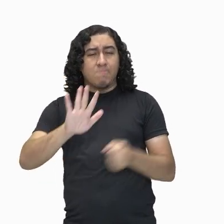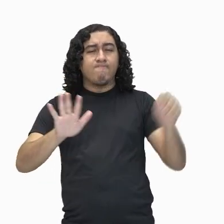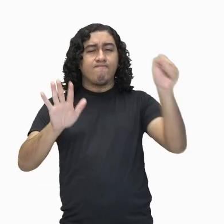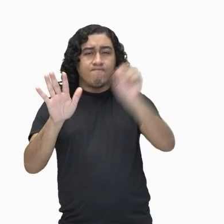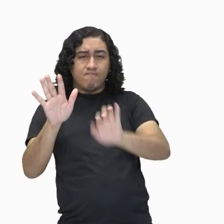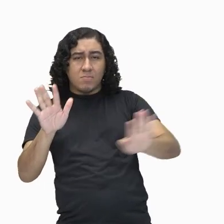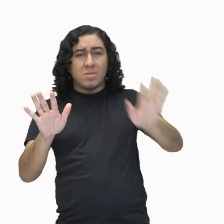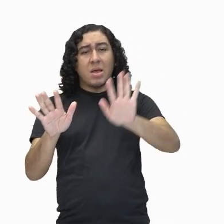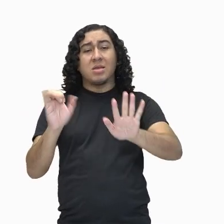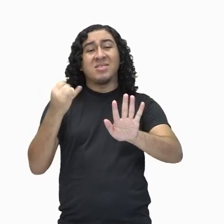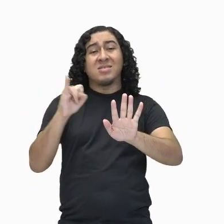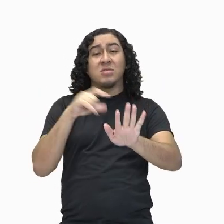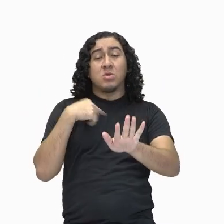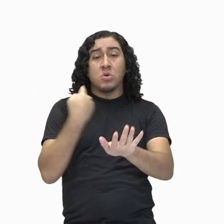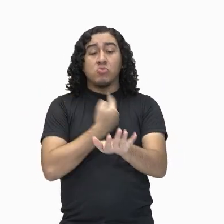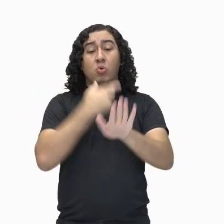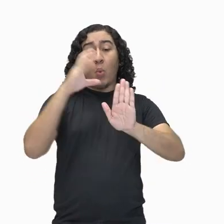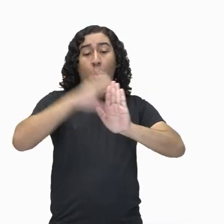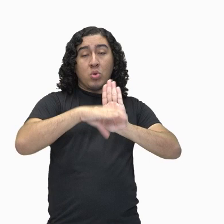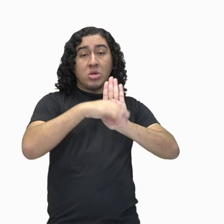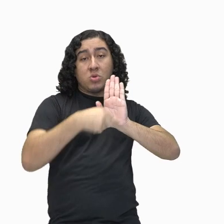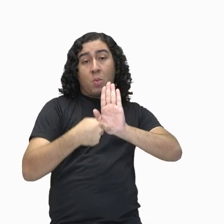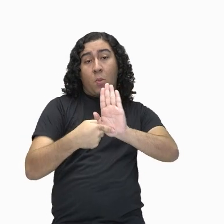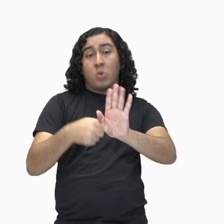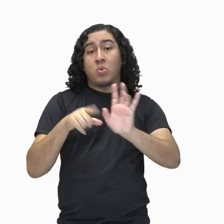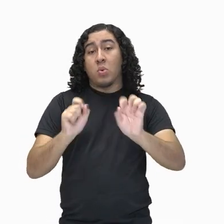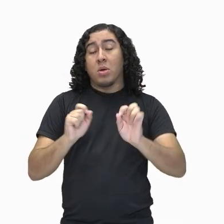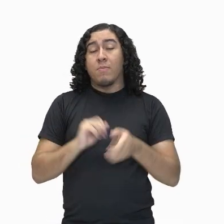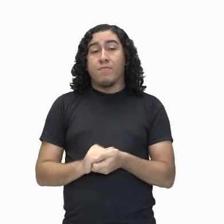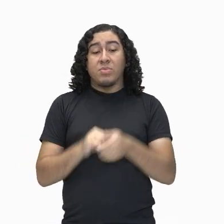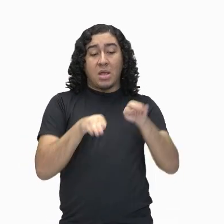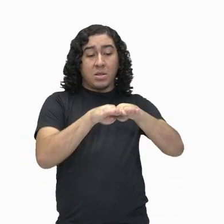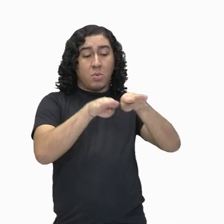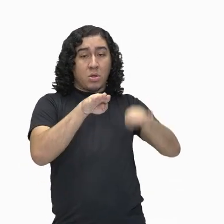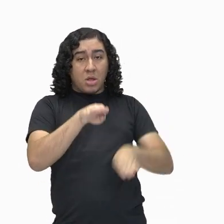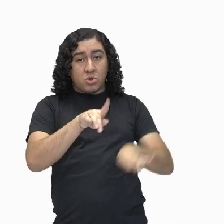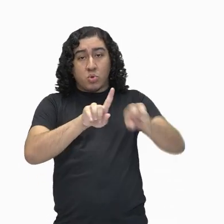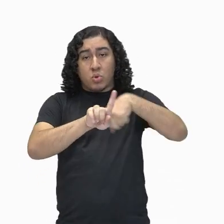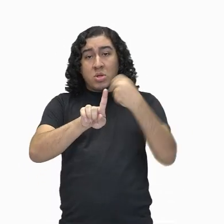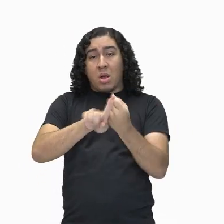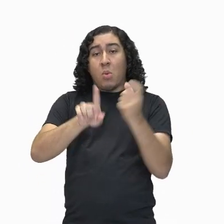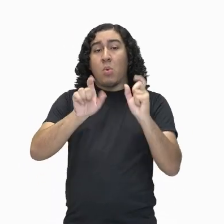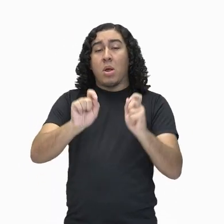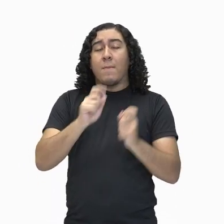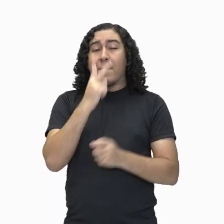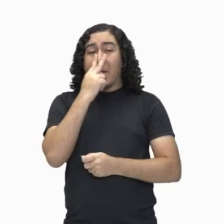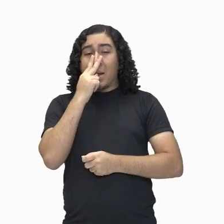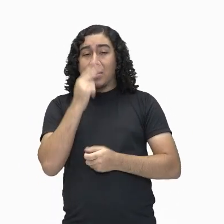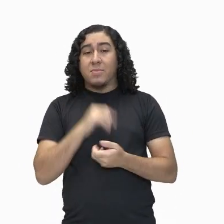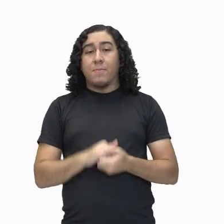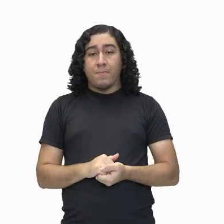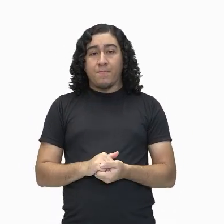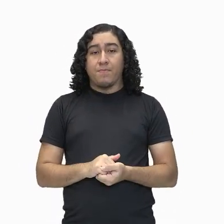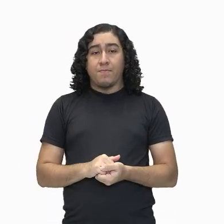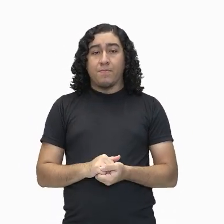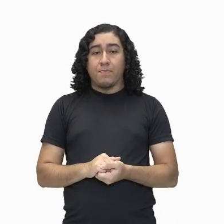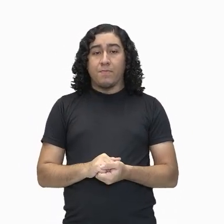palavras, nós podemos definir que desigualdade social é o resultado do